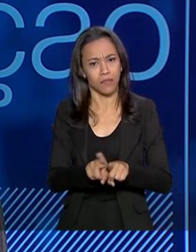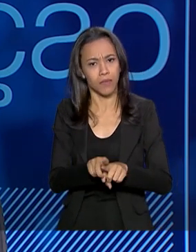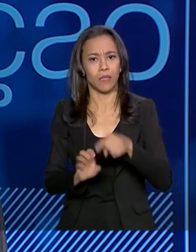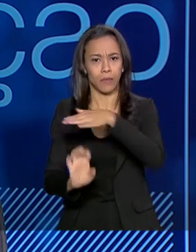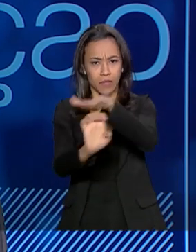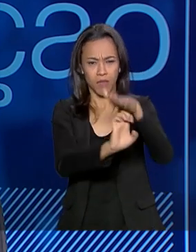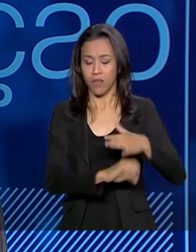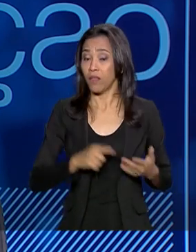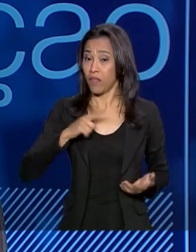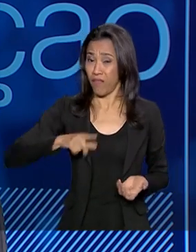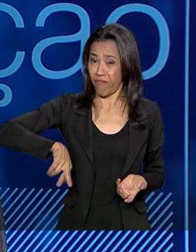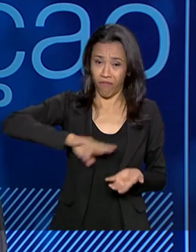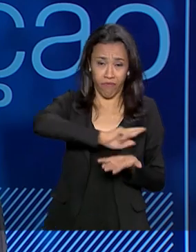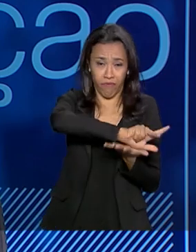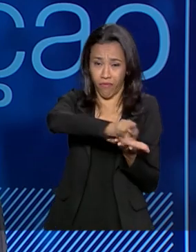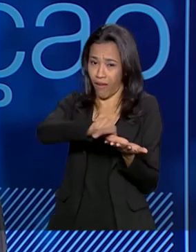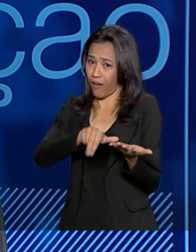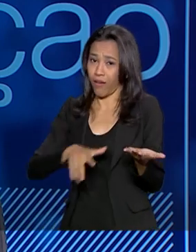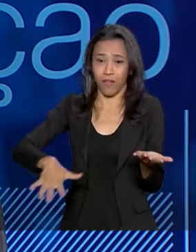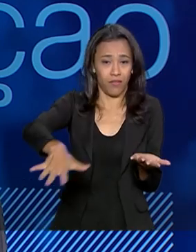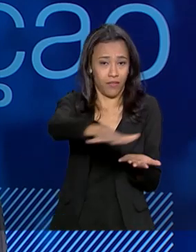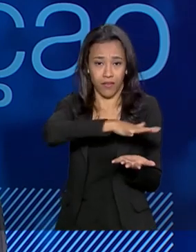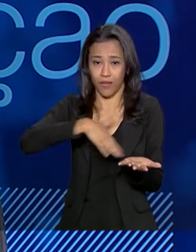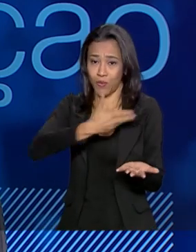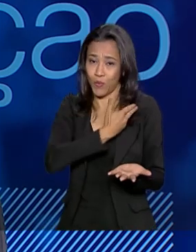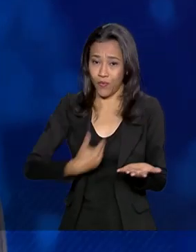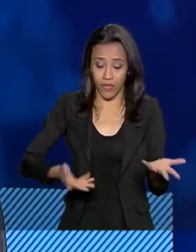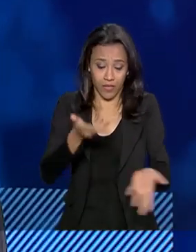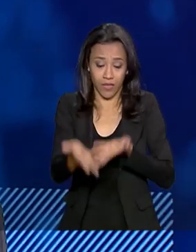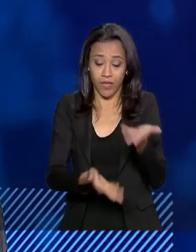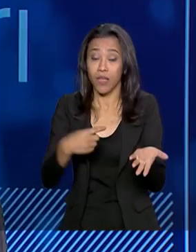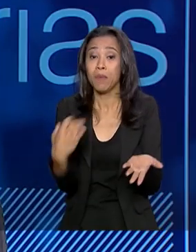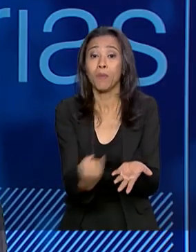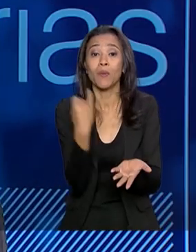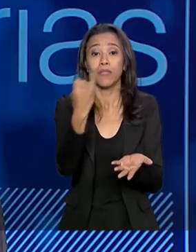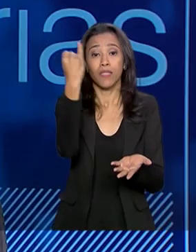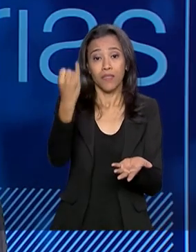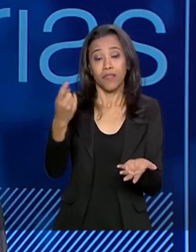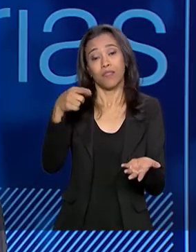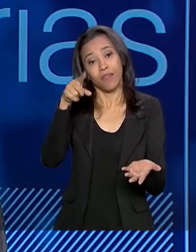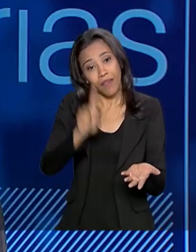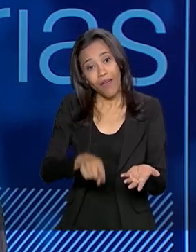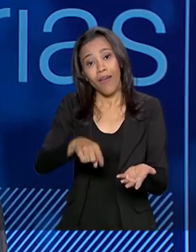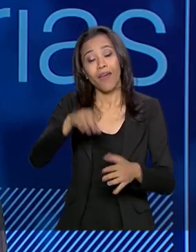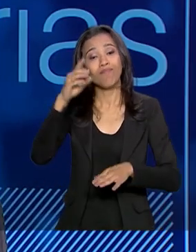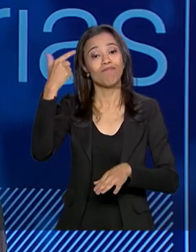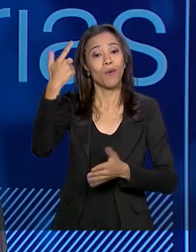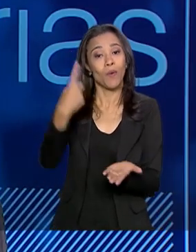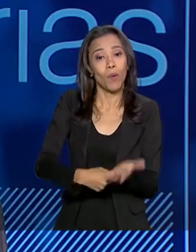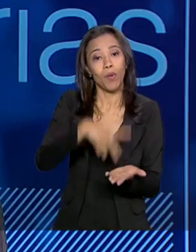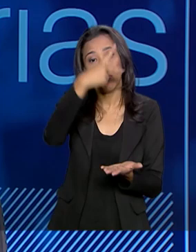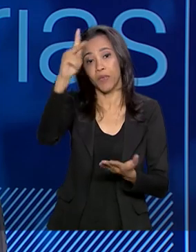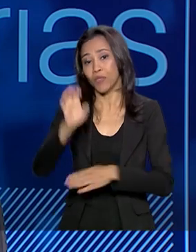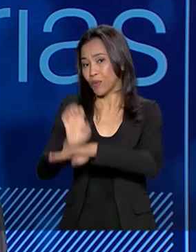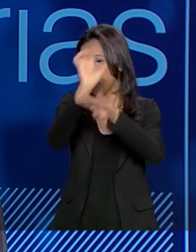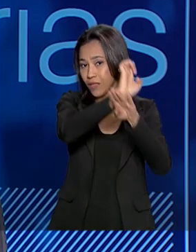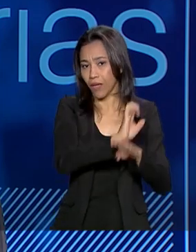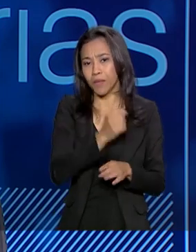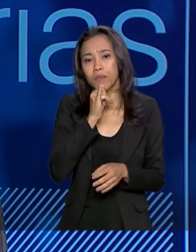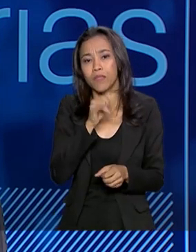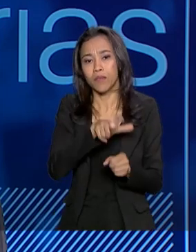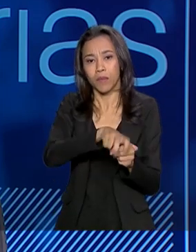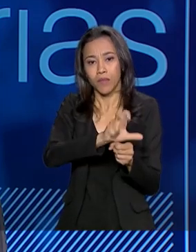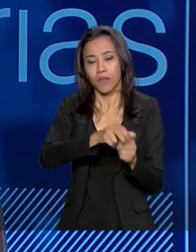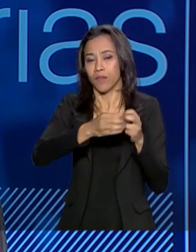serviços públicos que são relevantíssimos para a população e que estão na competência dos estados e municípios. o caso do saneamento básico.